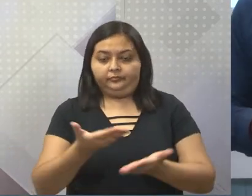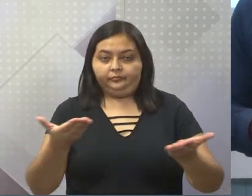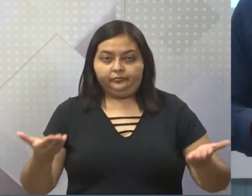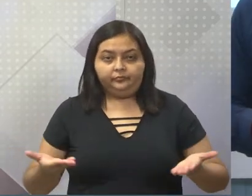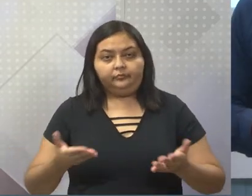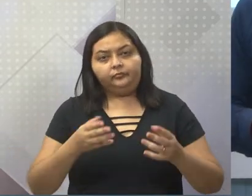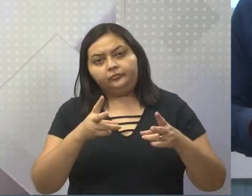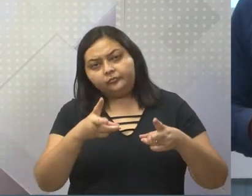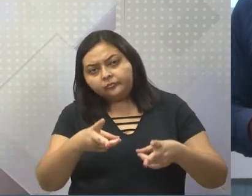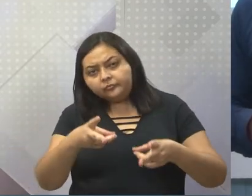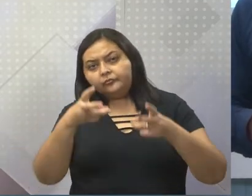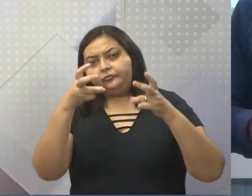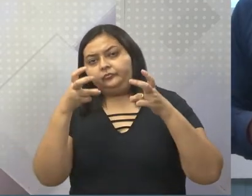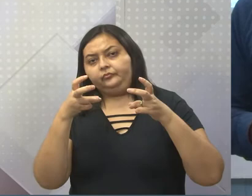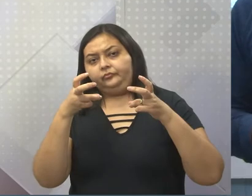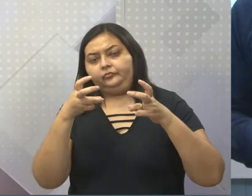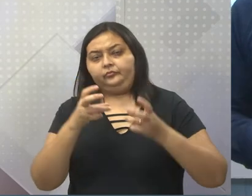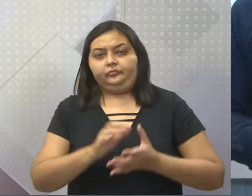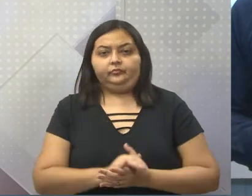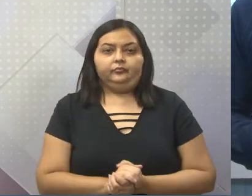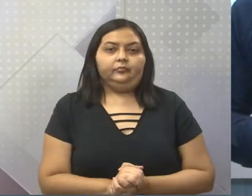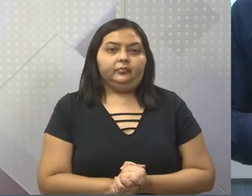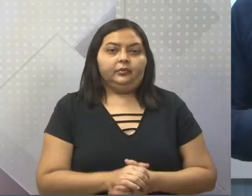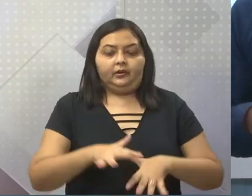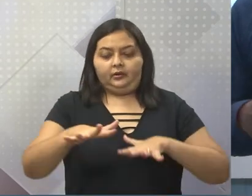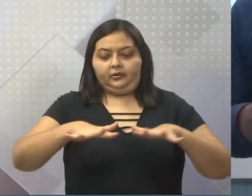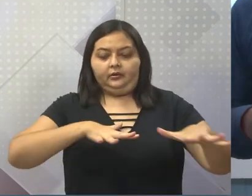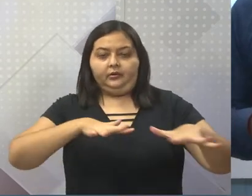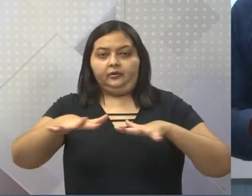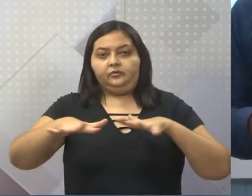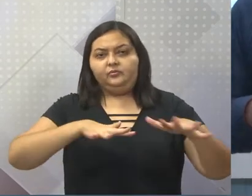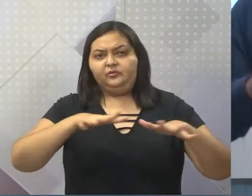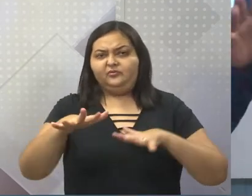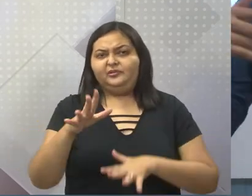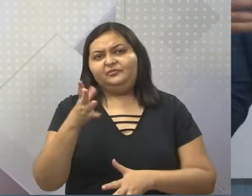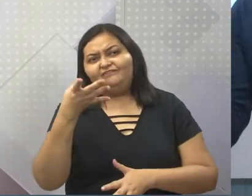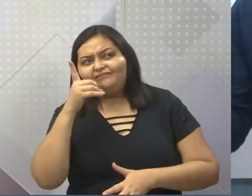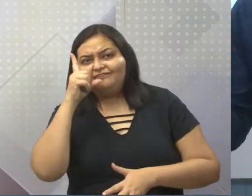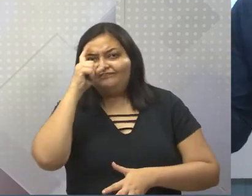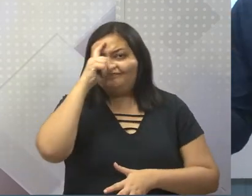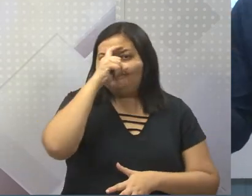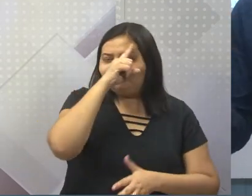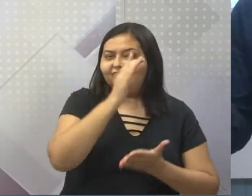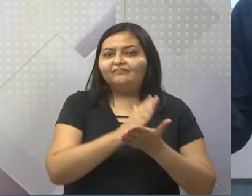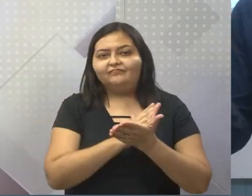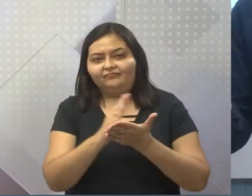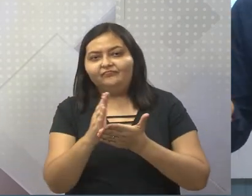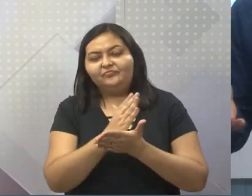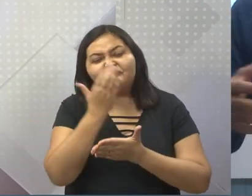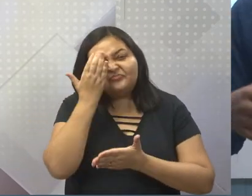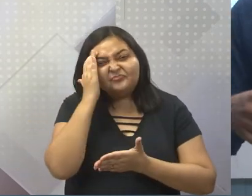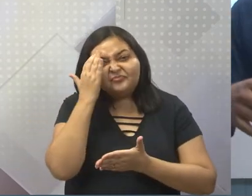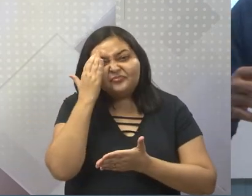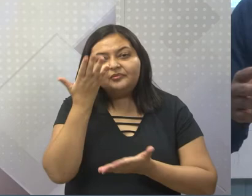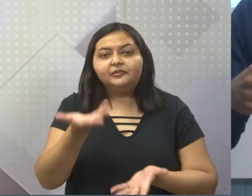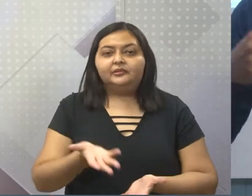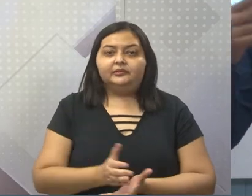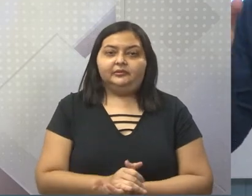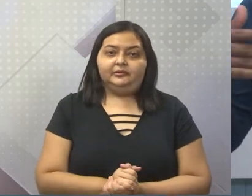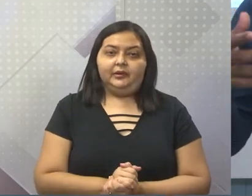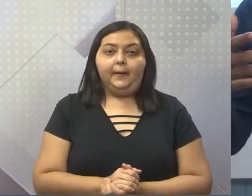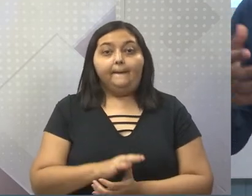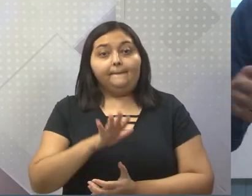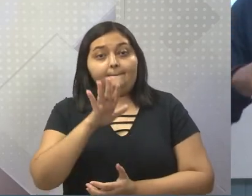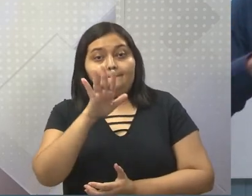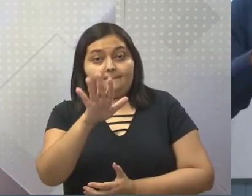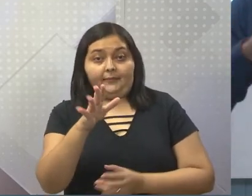observaram, era um movimento que era um pouco complexo. Pra alguns é um pouco complexo de se entender. Mas, se